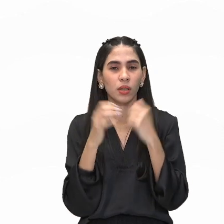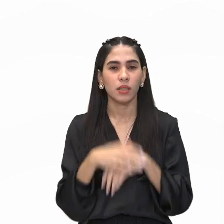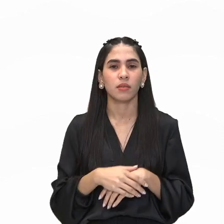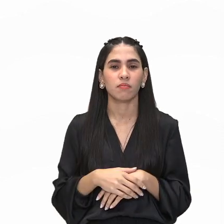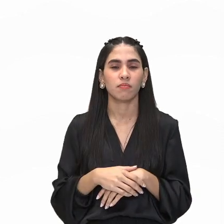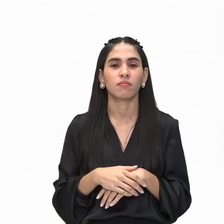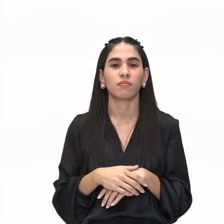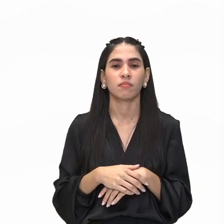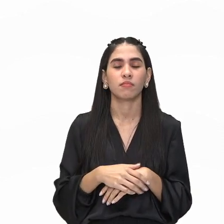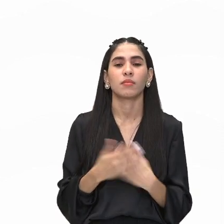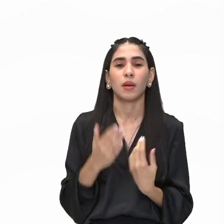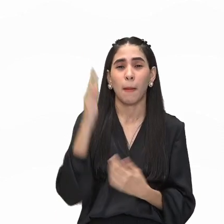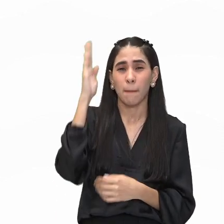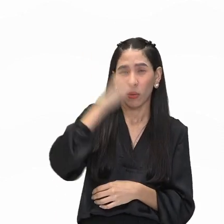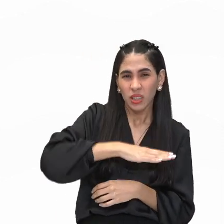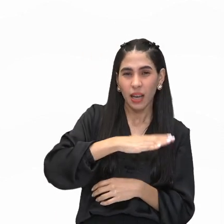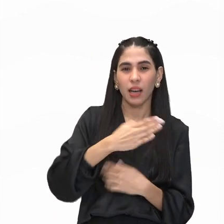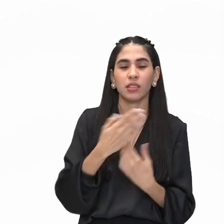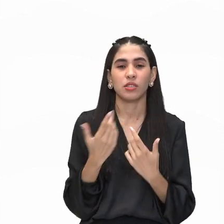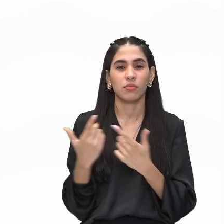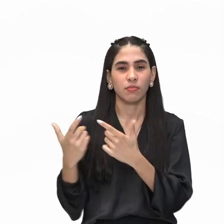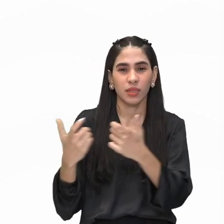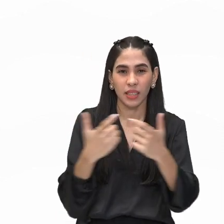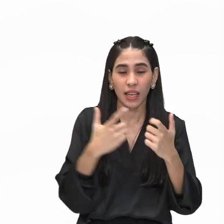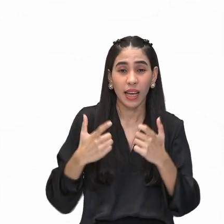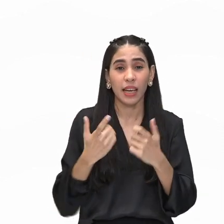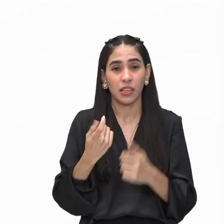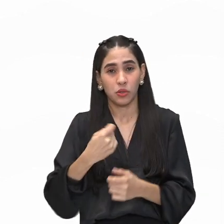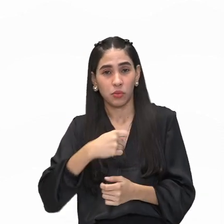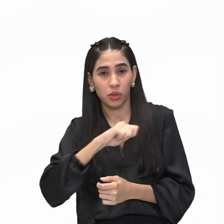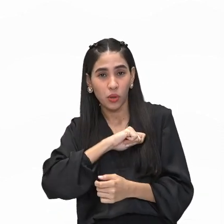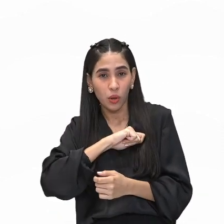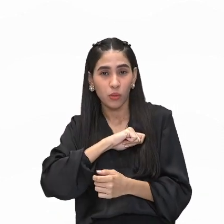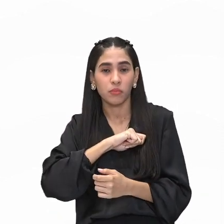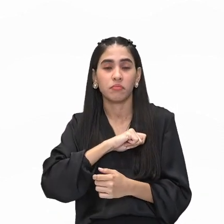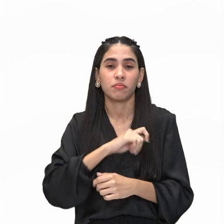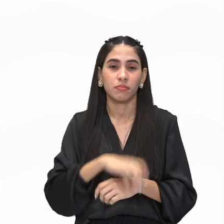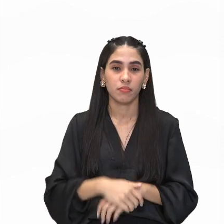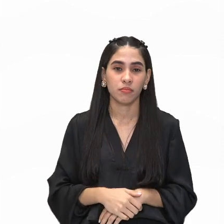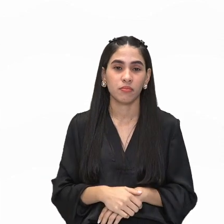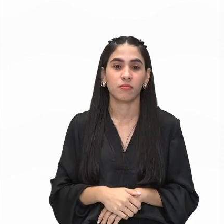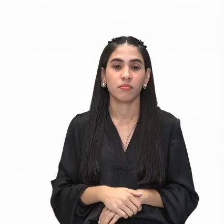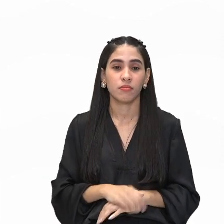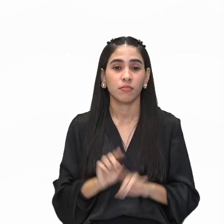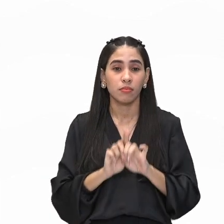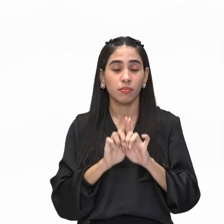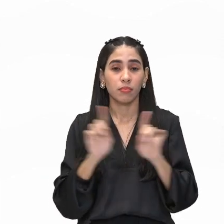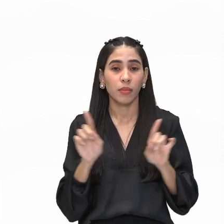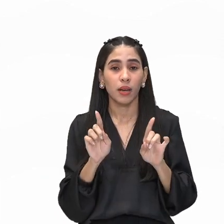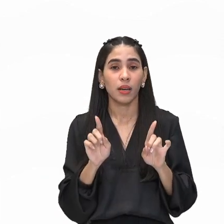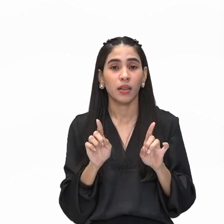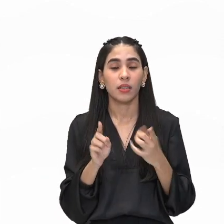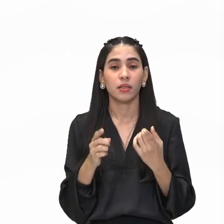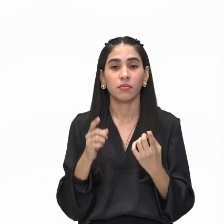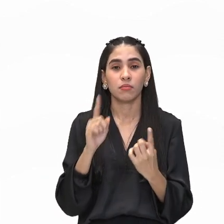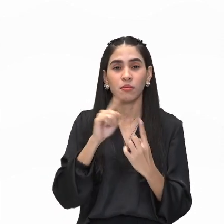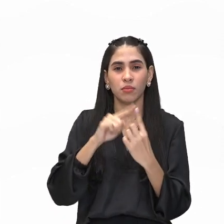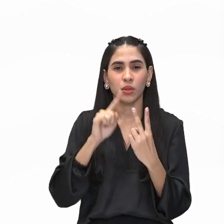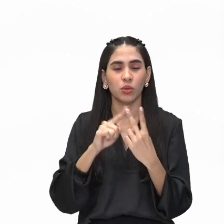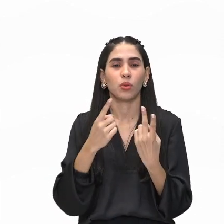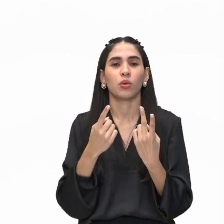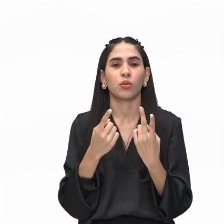cometidas na Guerra da Independência Espanhola. Em vida, somente foram impressos dois jogos